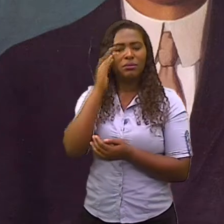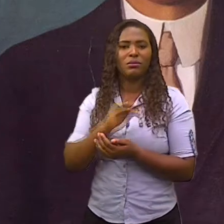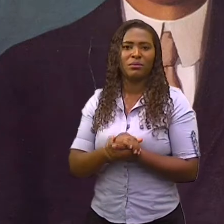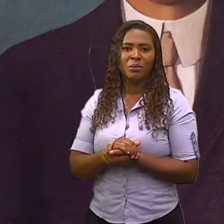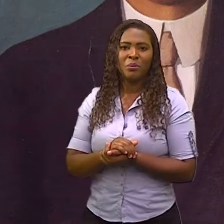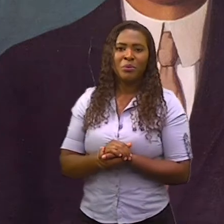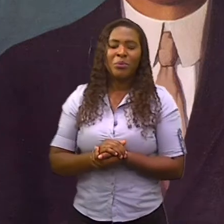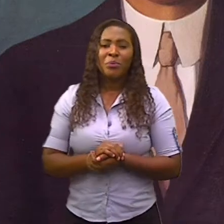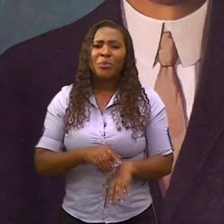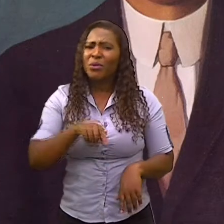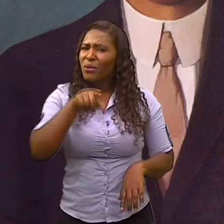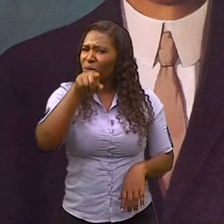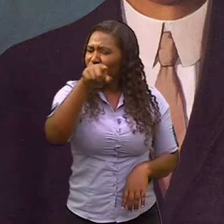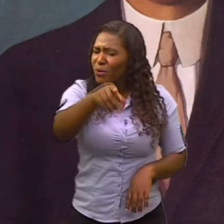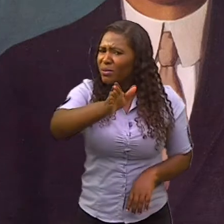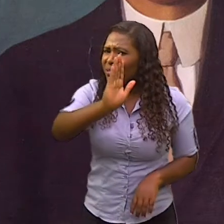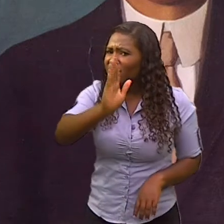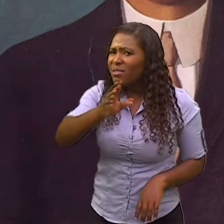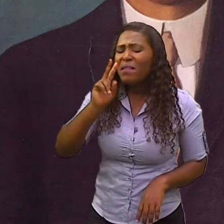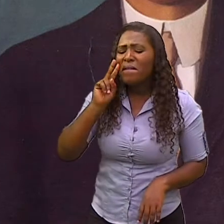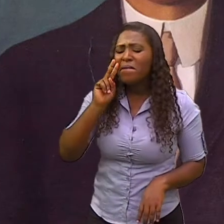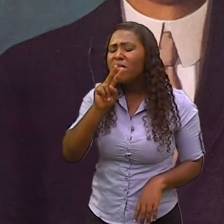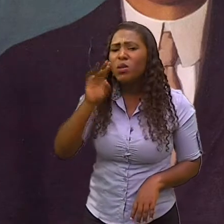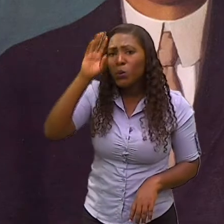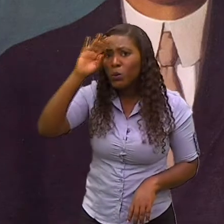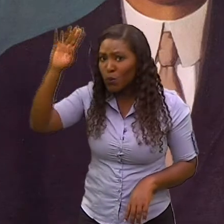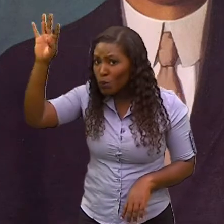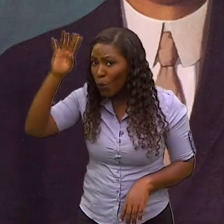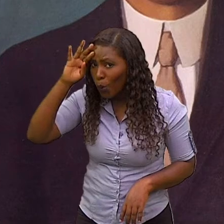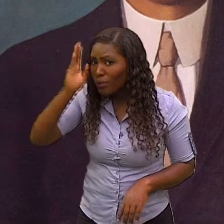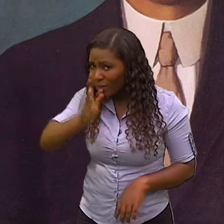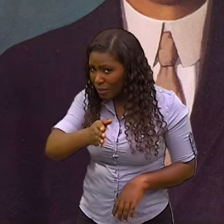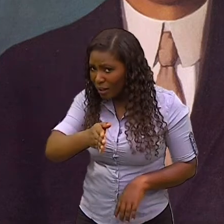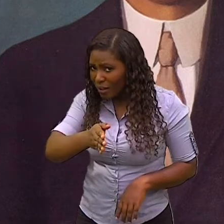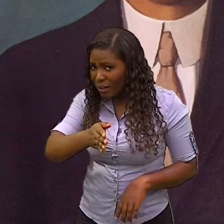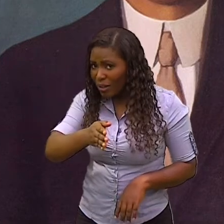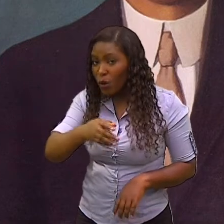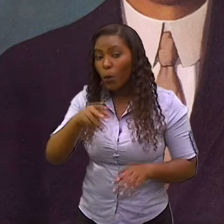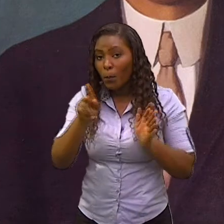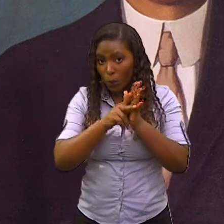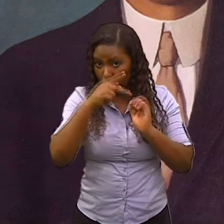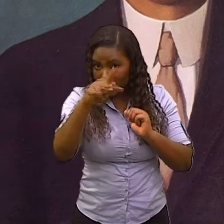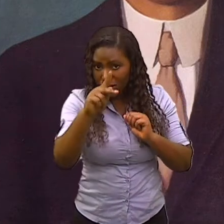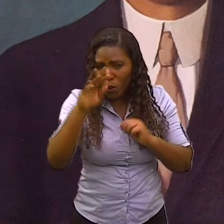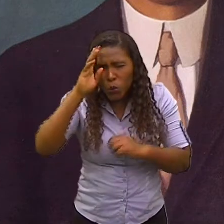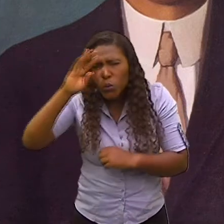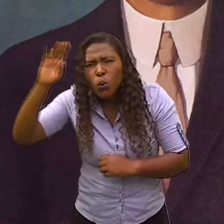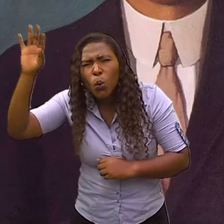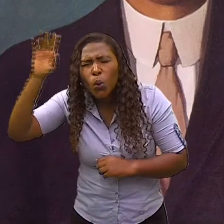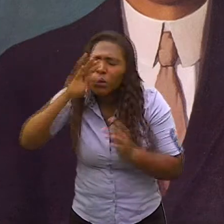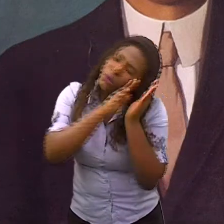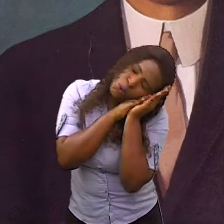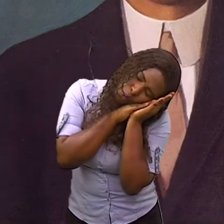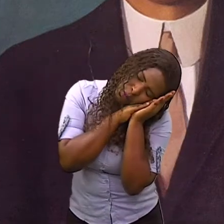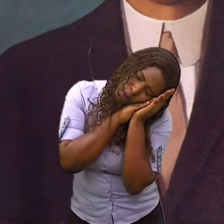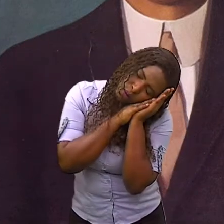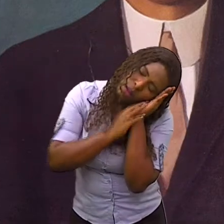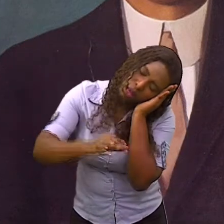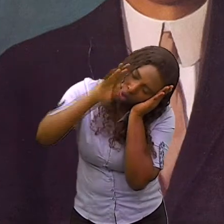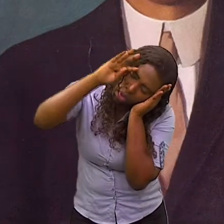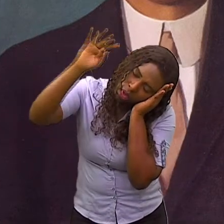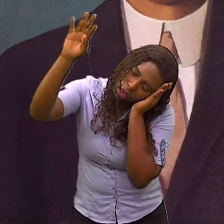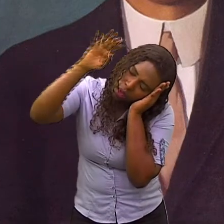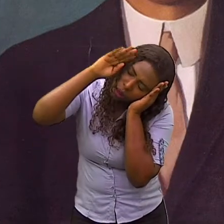Você já viu os seus sonhos como que são? O surrealismo, ele é, geralmente ele expressa aquilo que você está dentro do